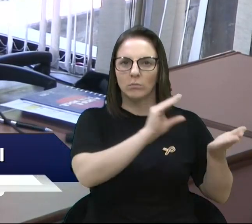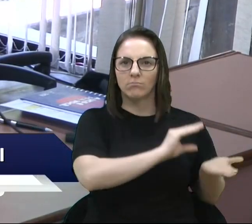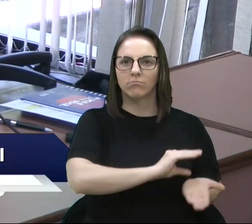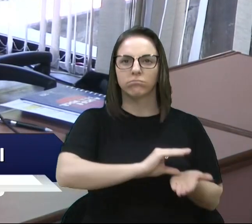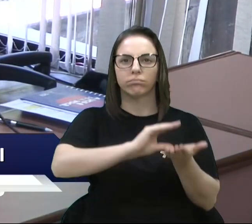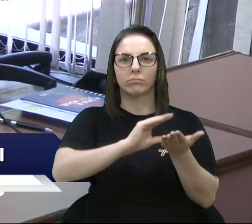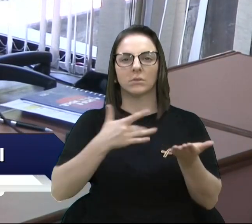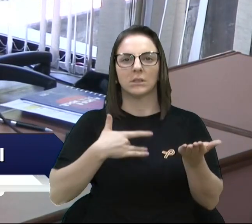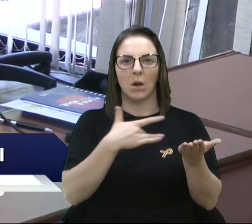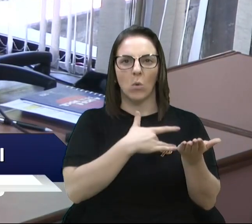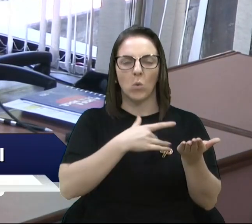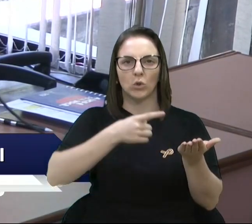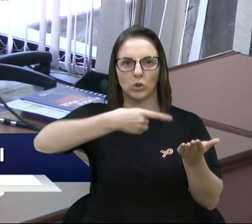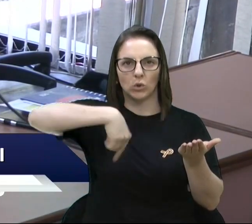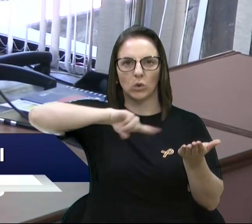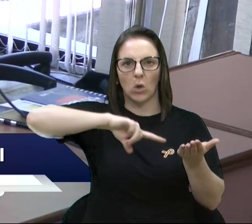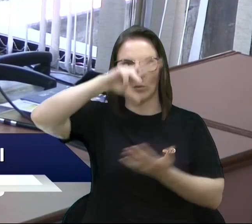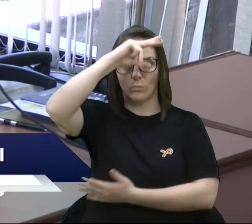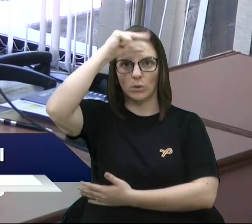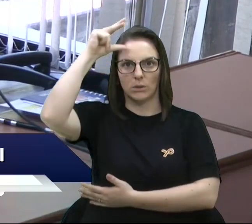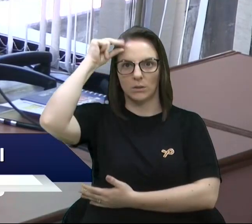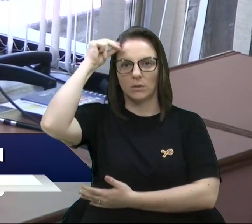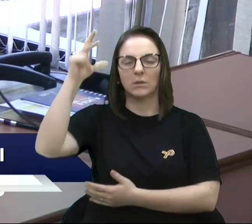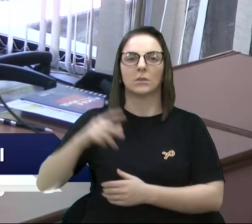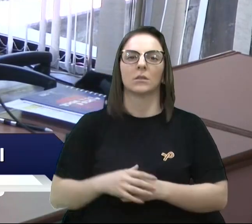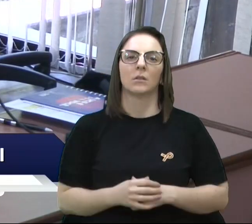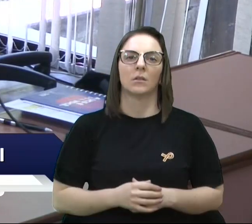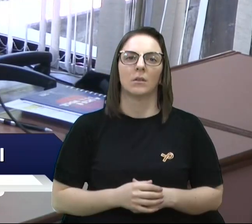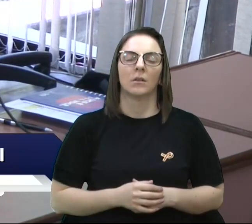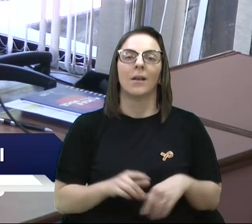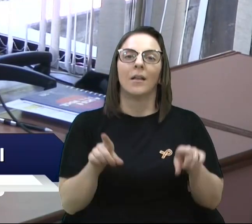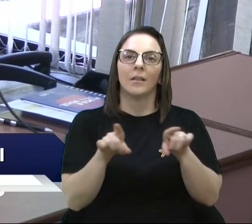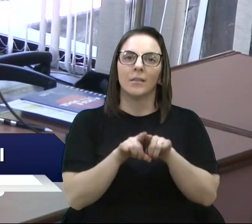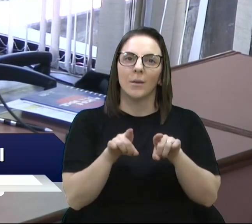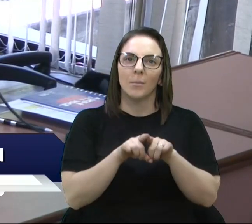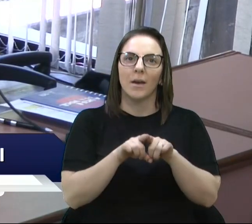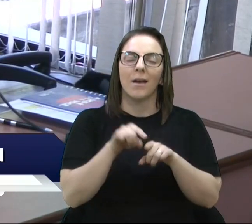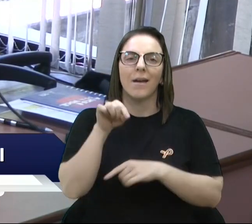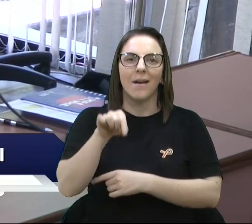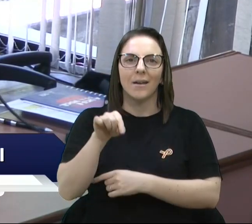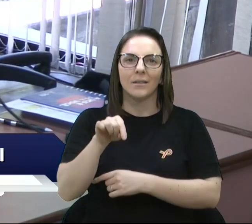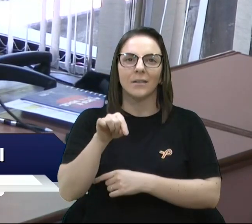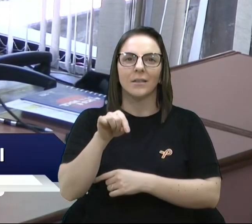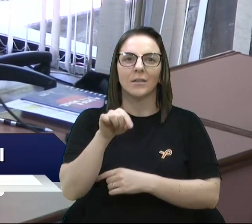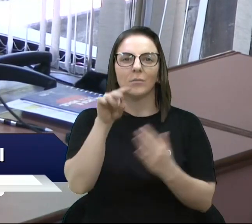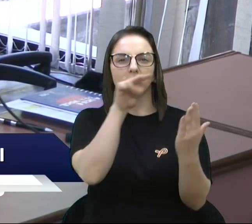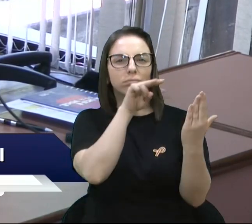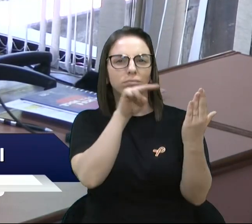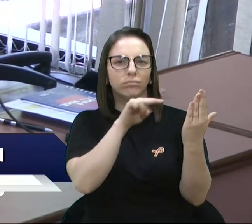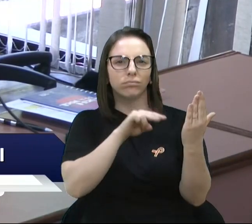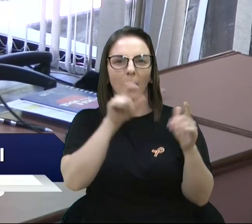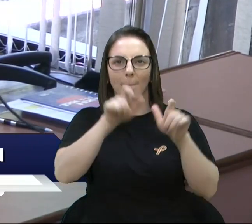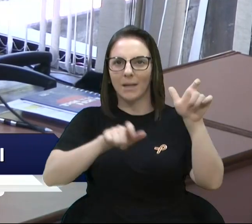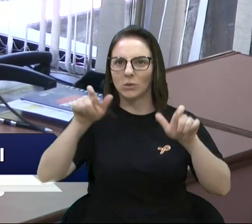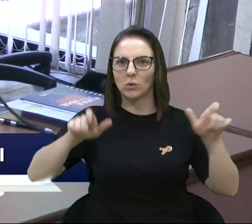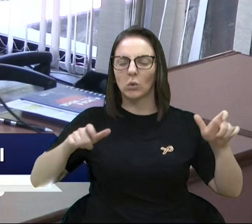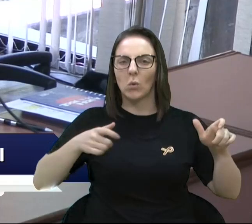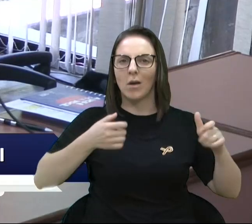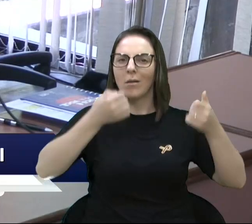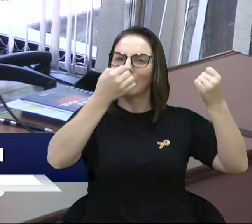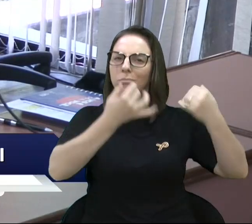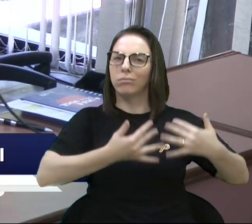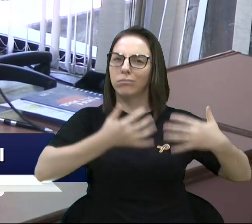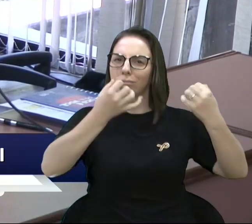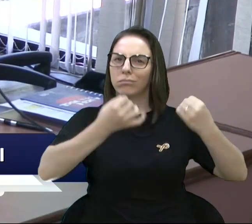no nosso município e estarão aí à disposição para prestar todos os esclarecimentos e as